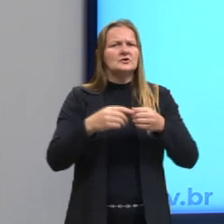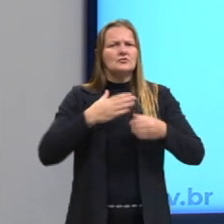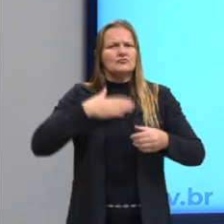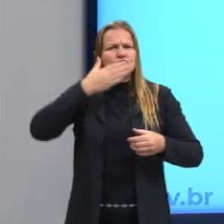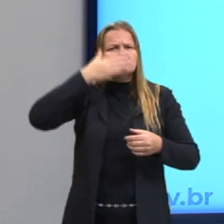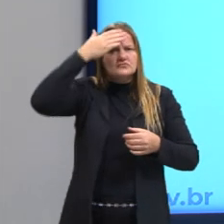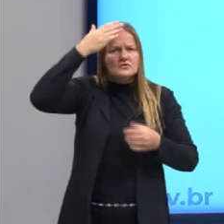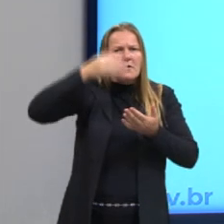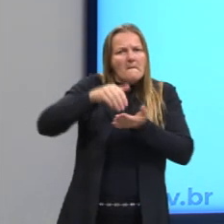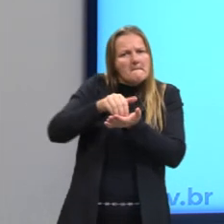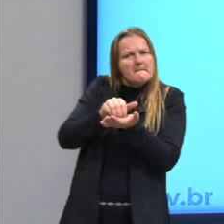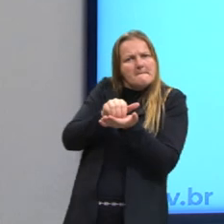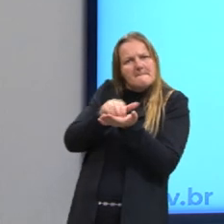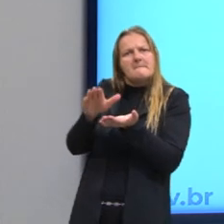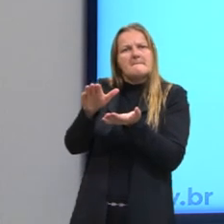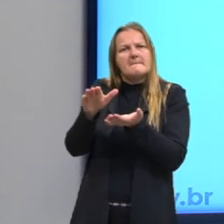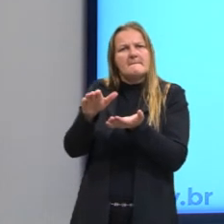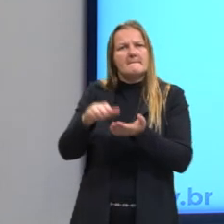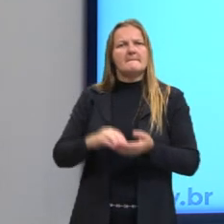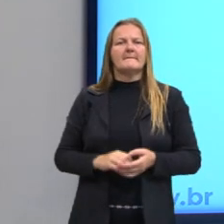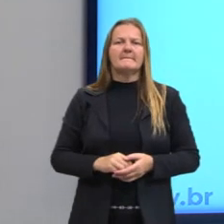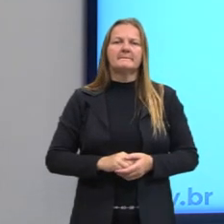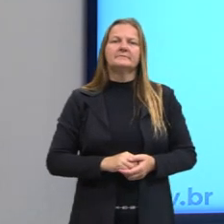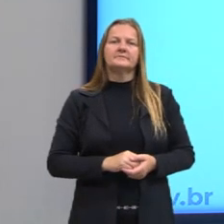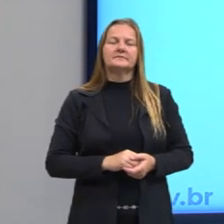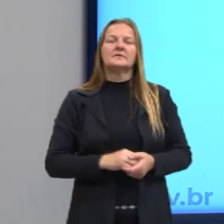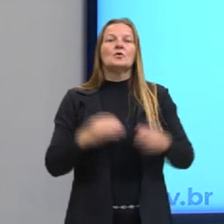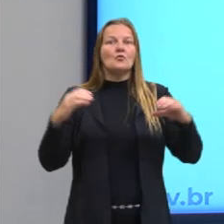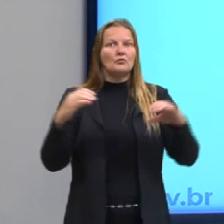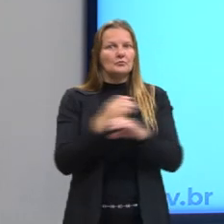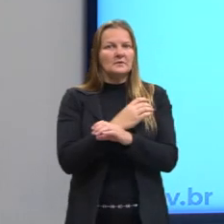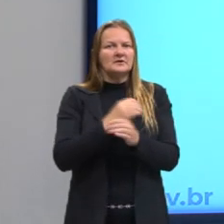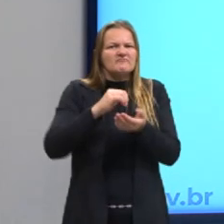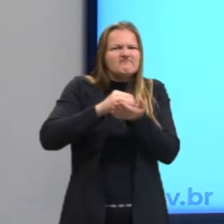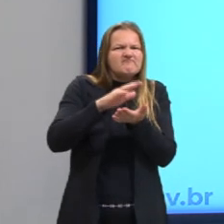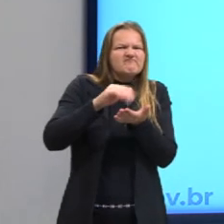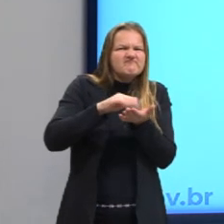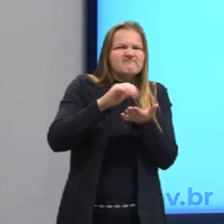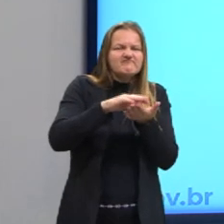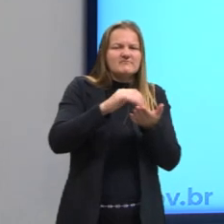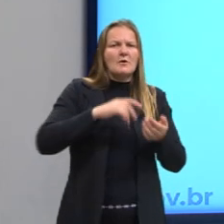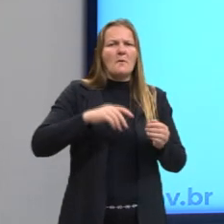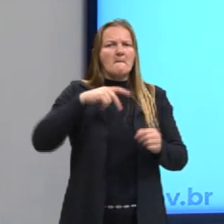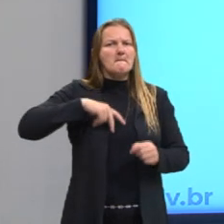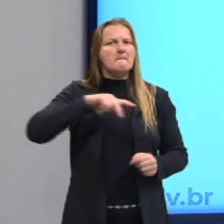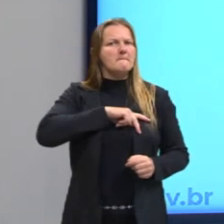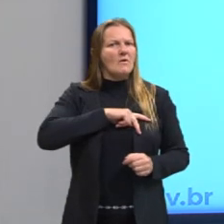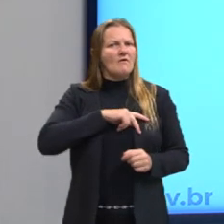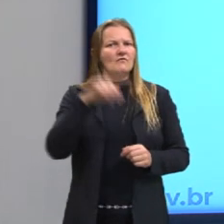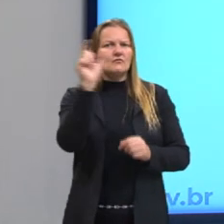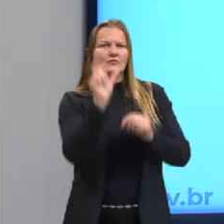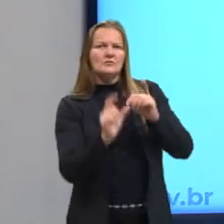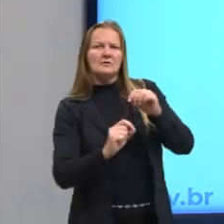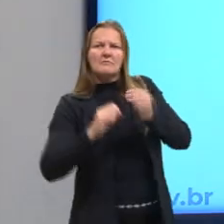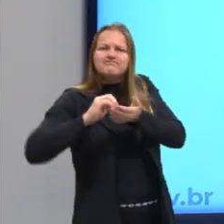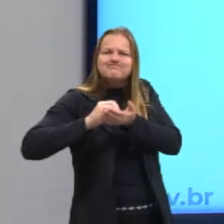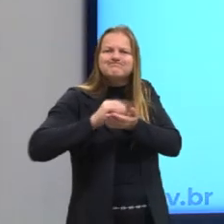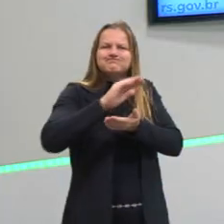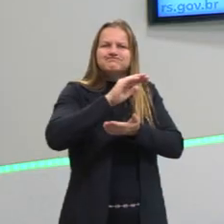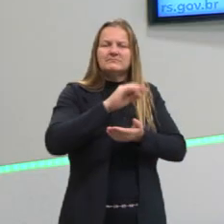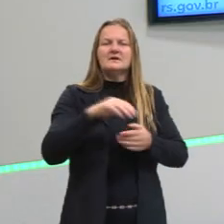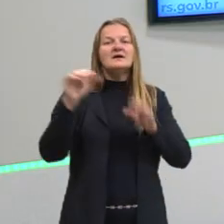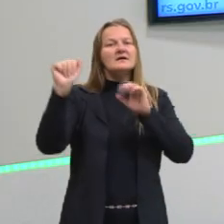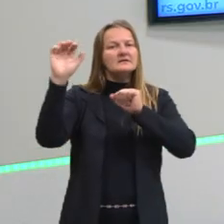unificação tanto de Portugal e de Espanha se completa com a expulsão desses povos da Península Ibérica. E a